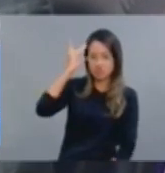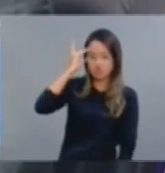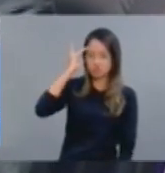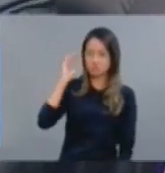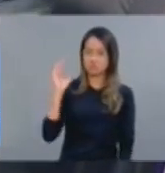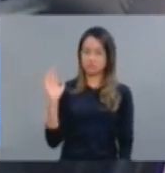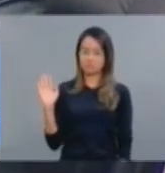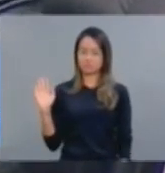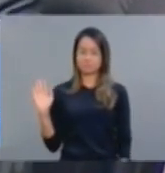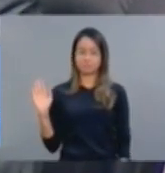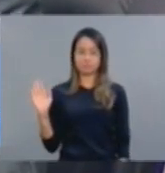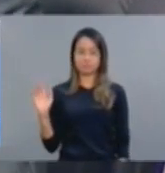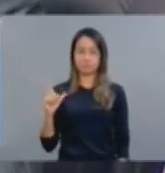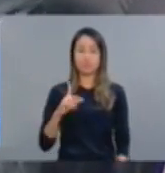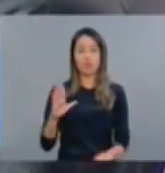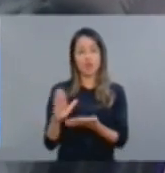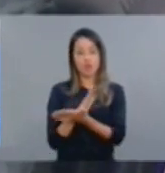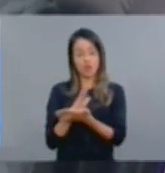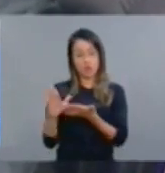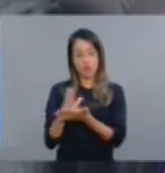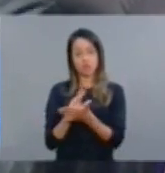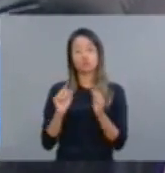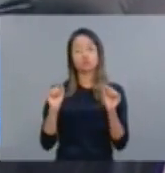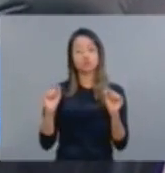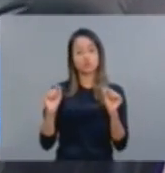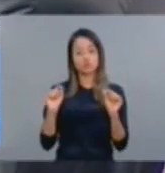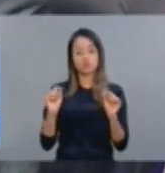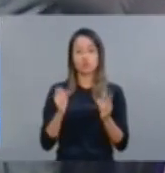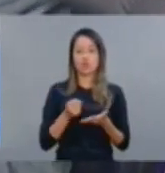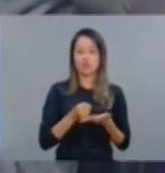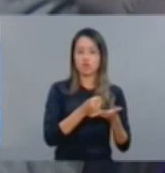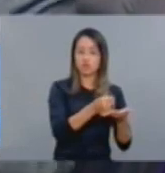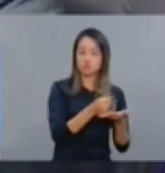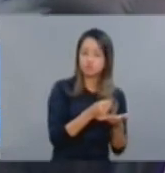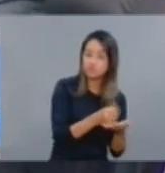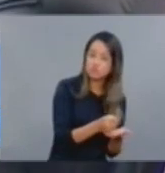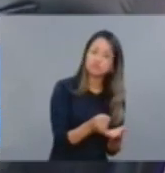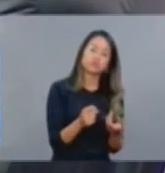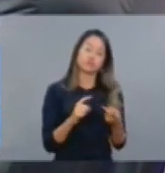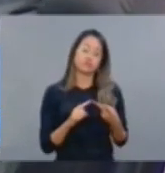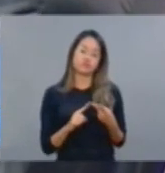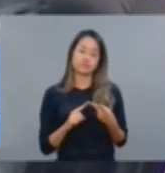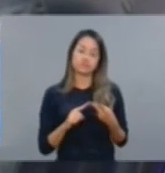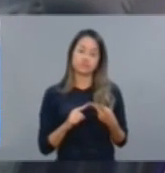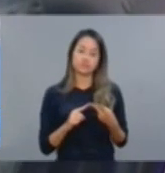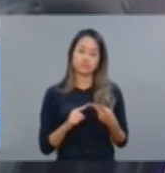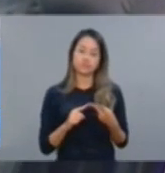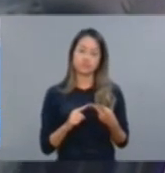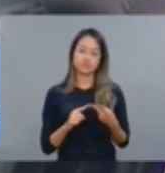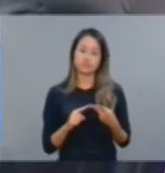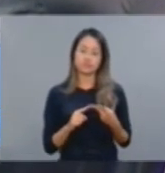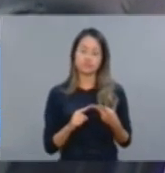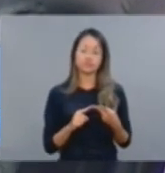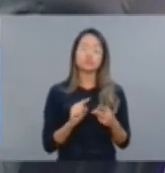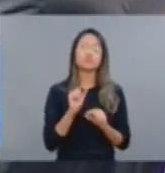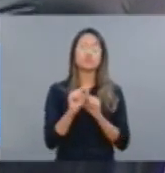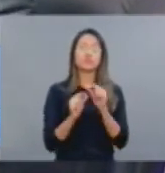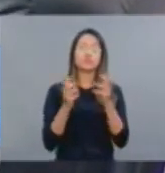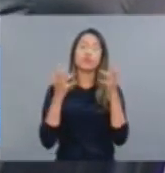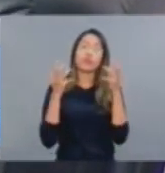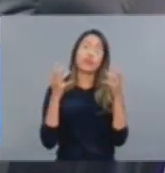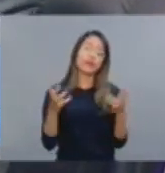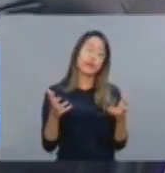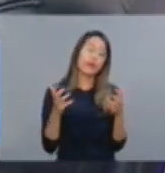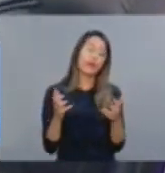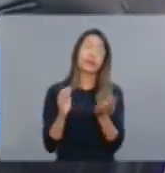com televisão do lado, ajudando, ajudando até a mobilizar, querem porque querem,